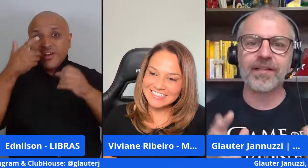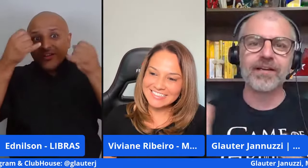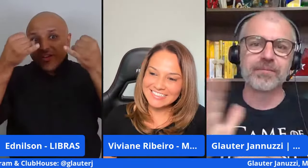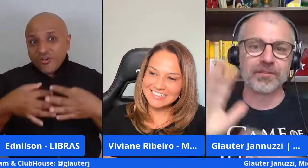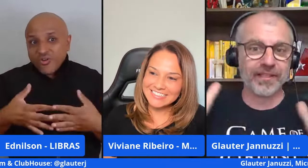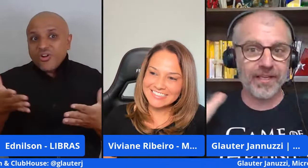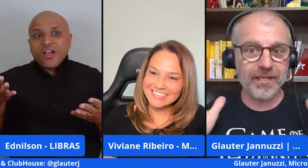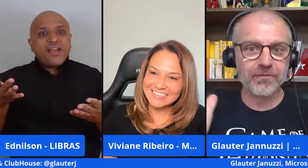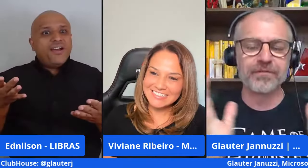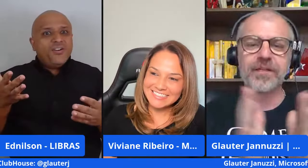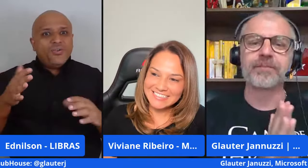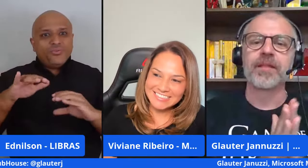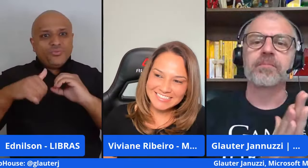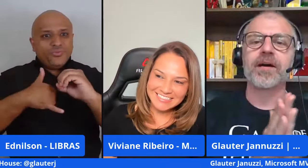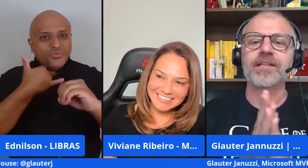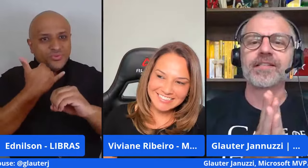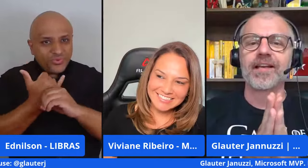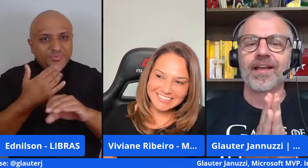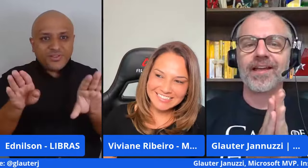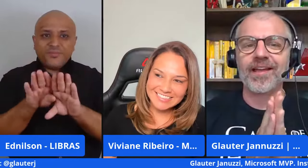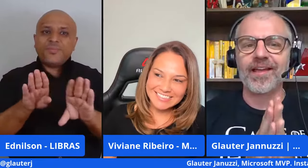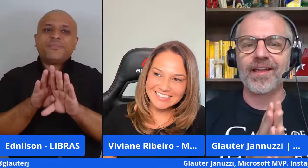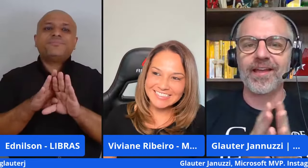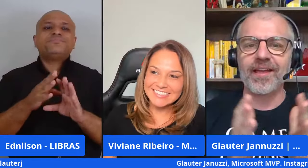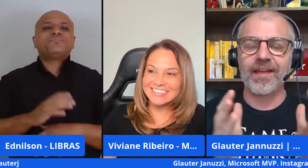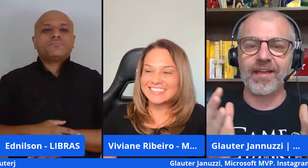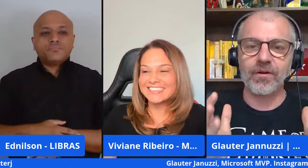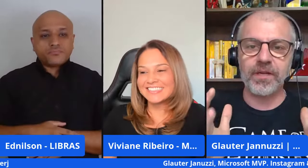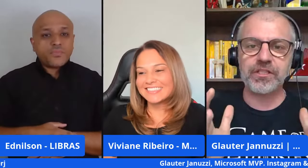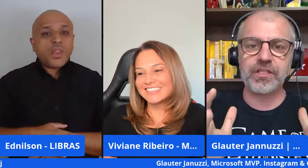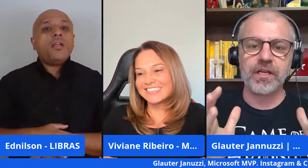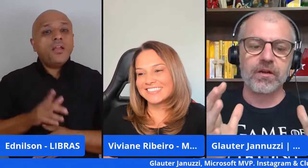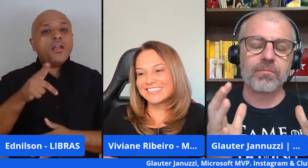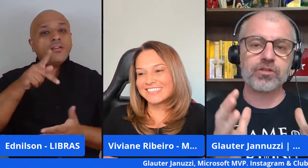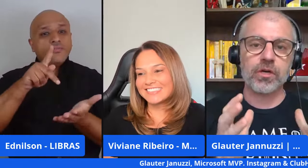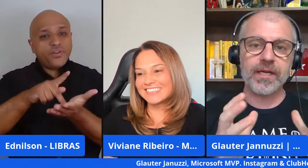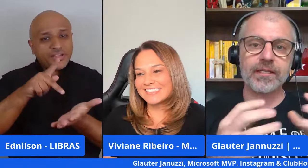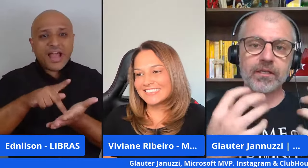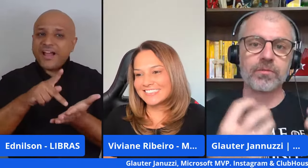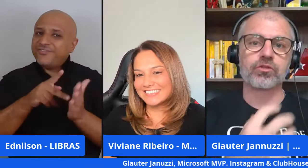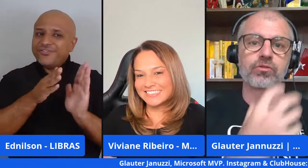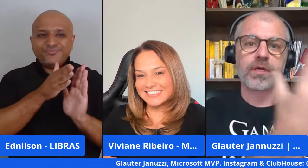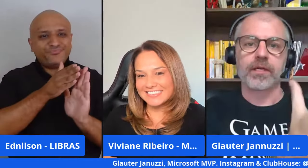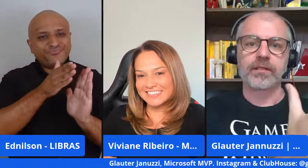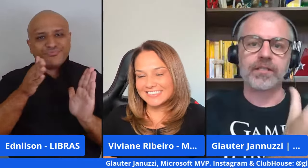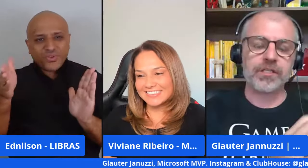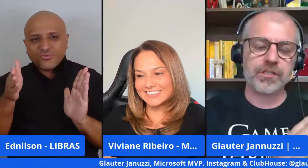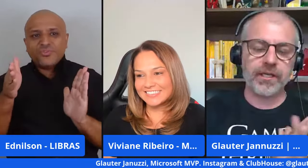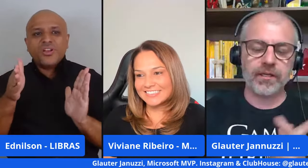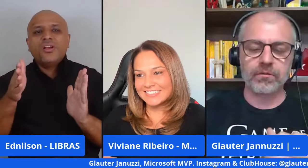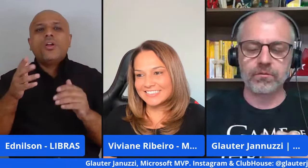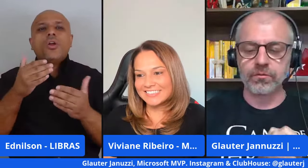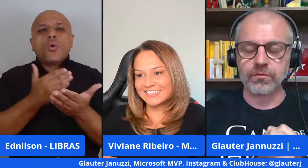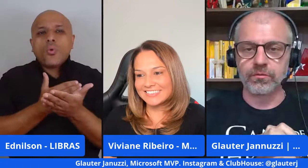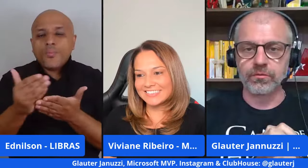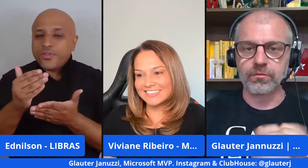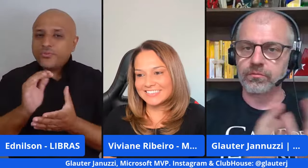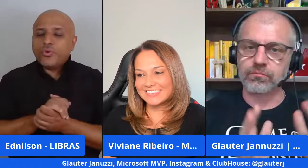causos também o pessoal está querendo ouvir mas é realmente uma jornada que começou da gente